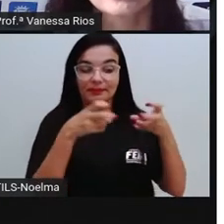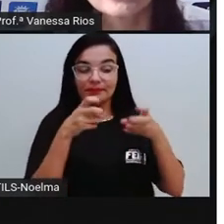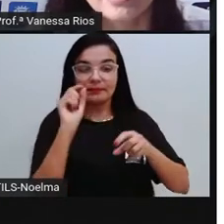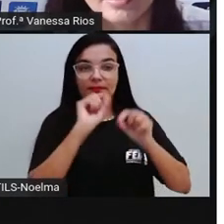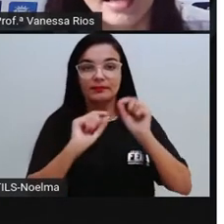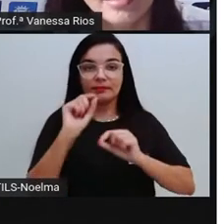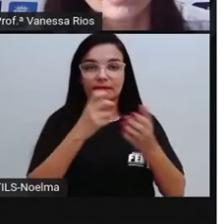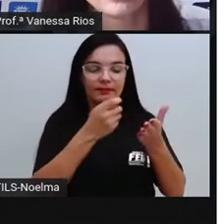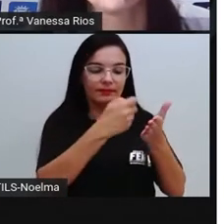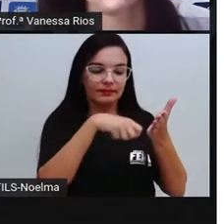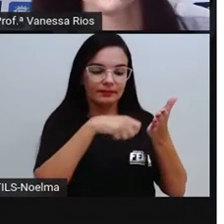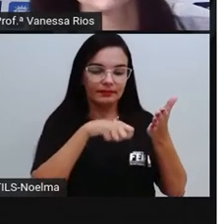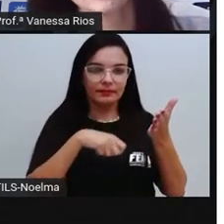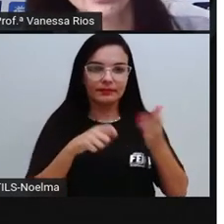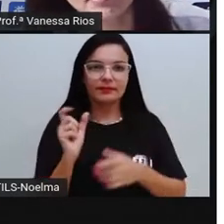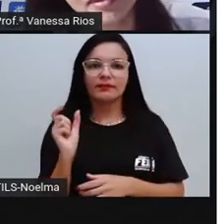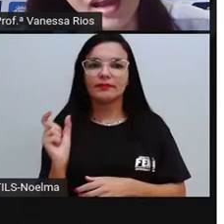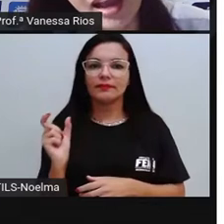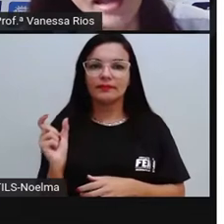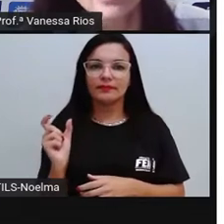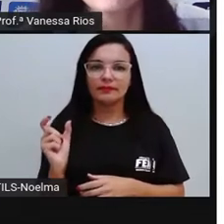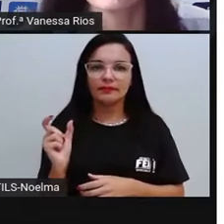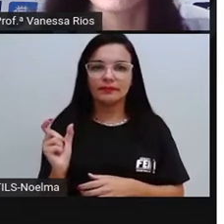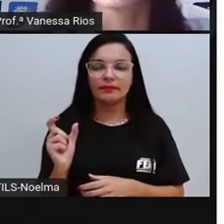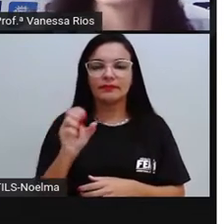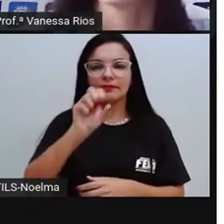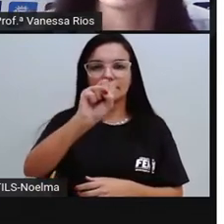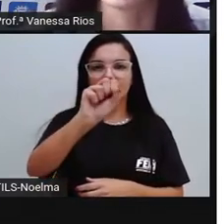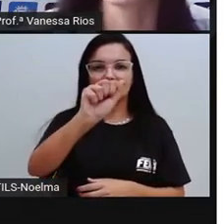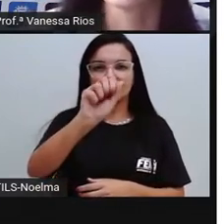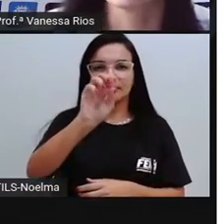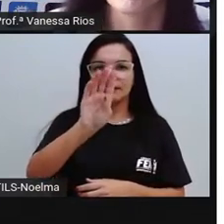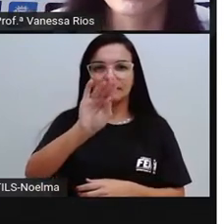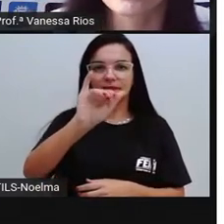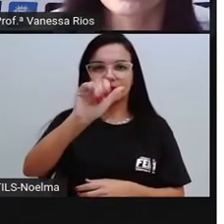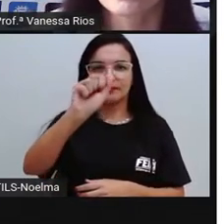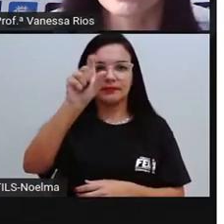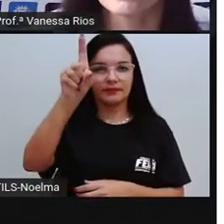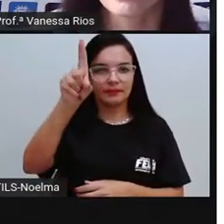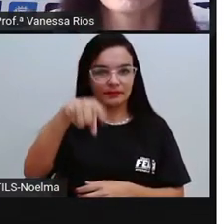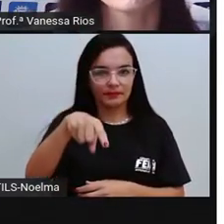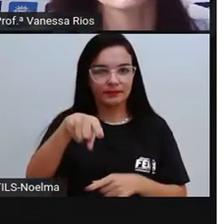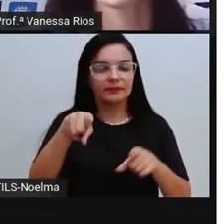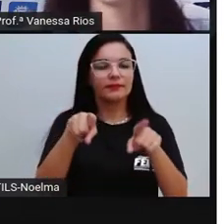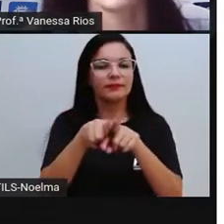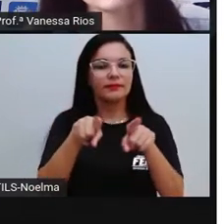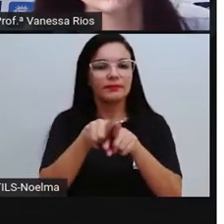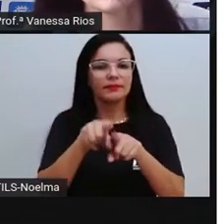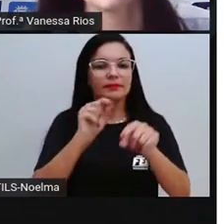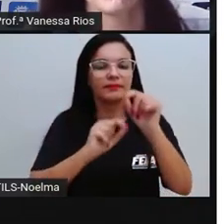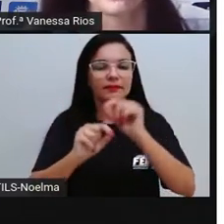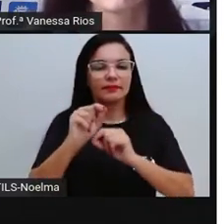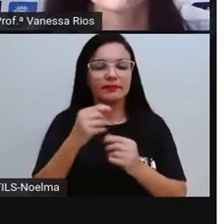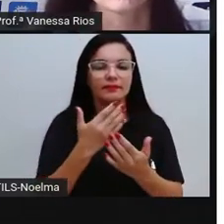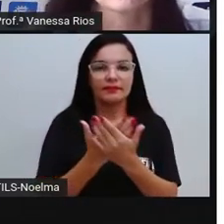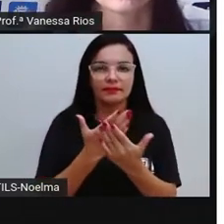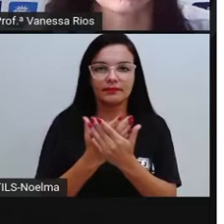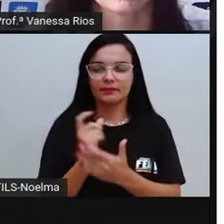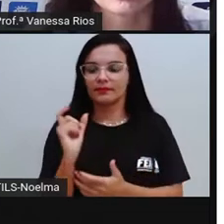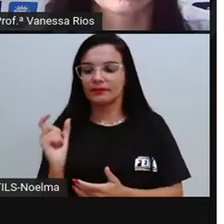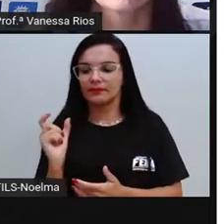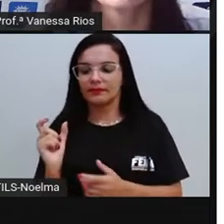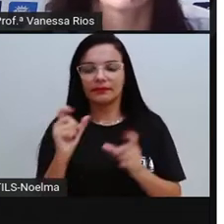escrita, né, da palavra sabiá, e aí a gente vai observar essa escrita e estudar sobre as palavras